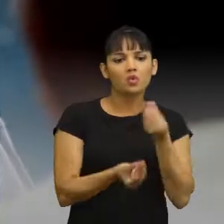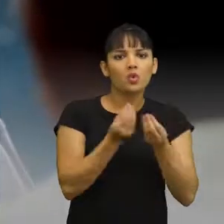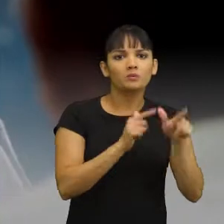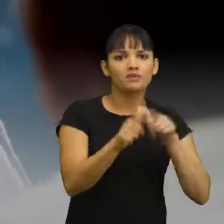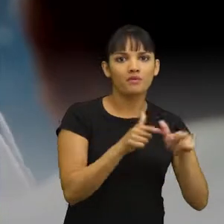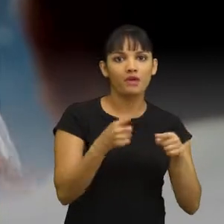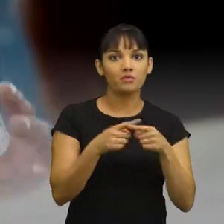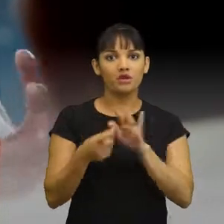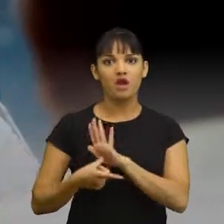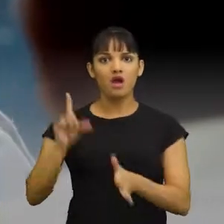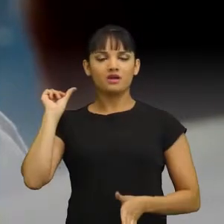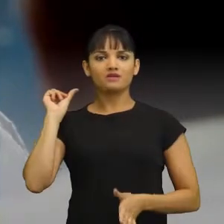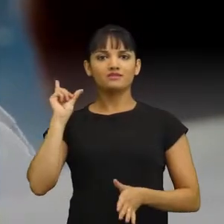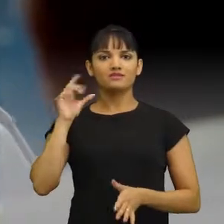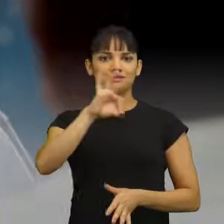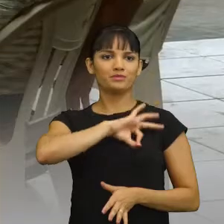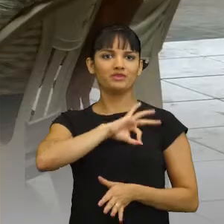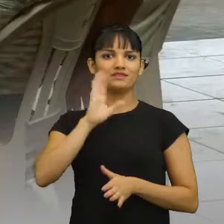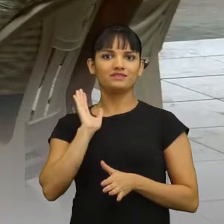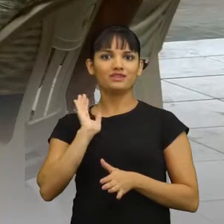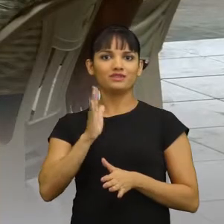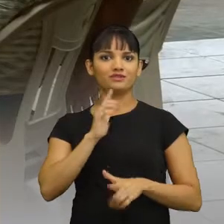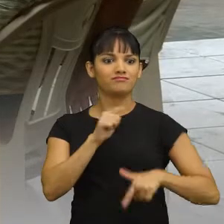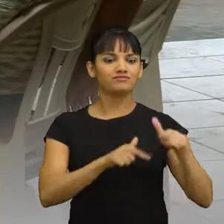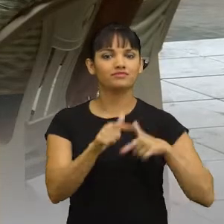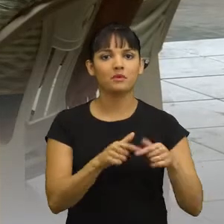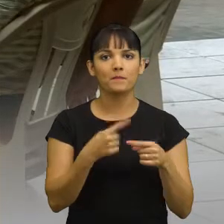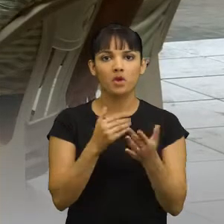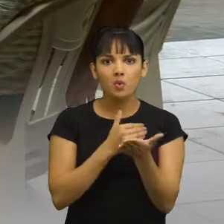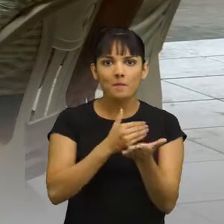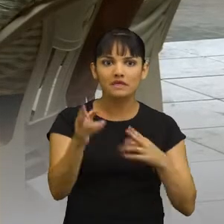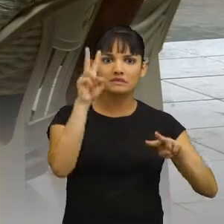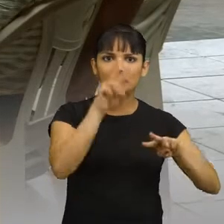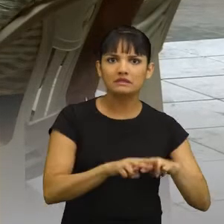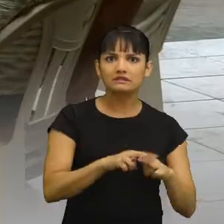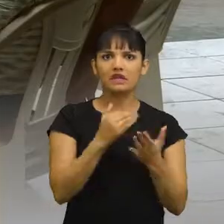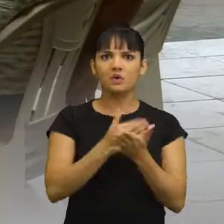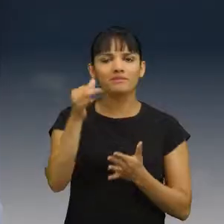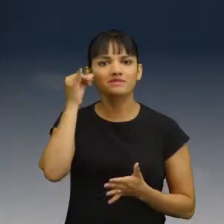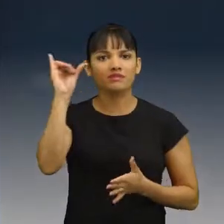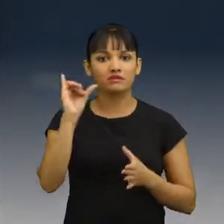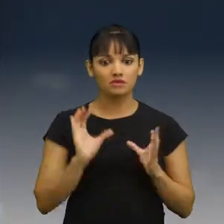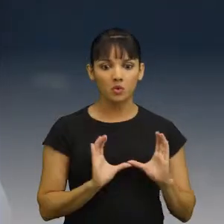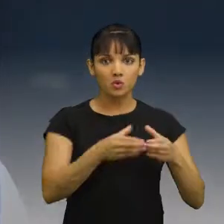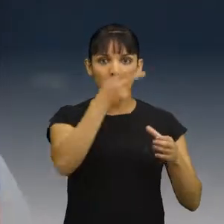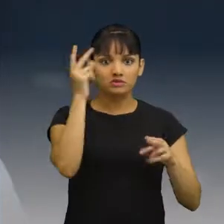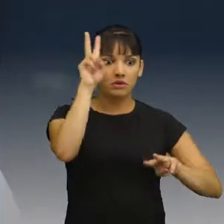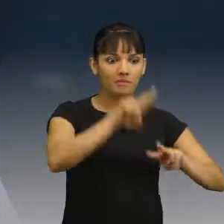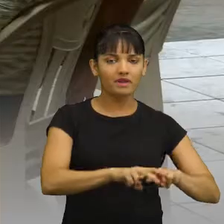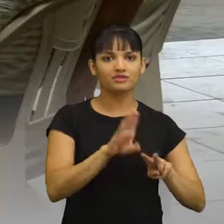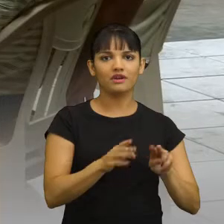que a polícia possa atuar antes do crime. Porque na hora que você começa a prender, que você começa a evitar, que você prende a quadrilha